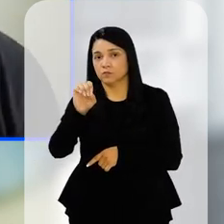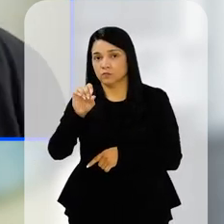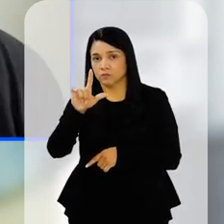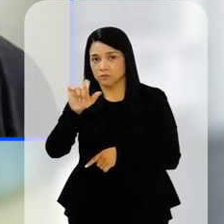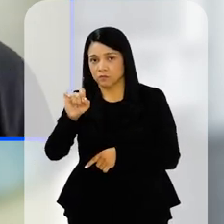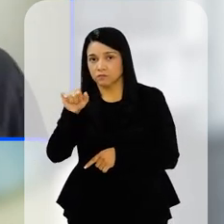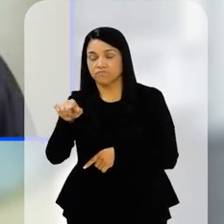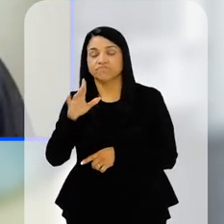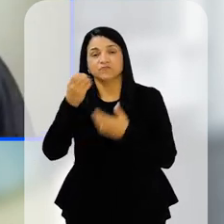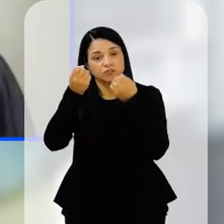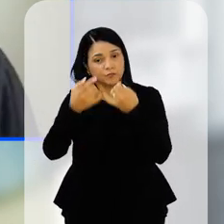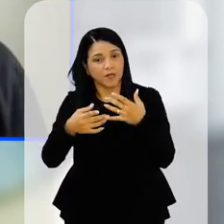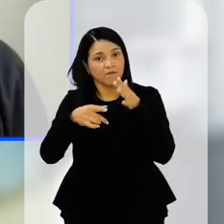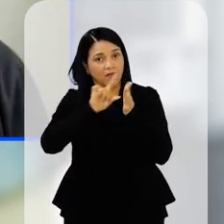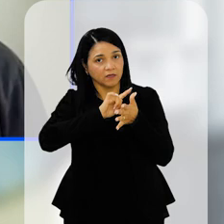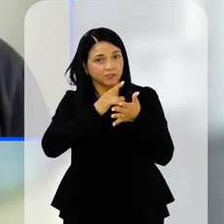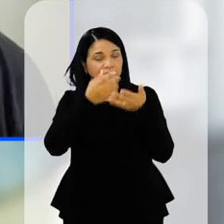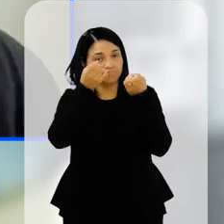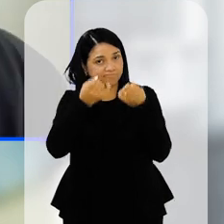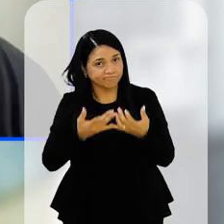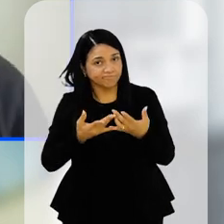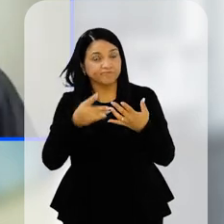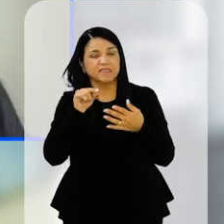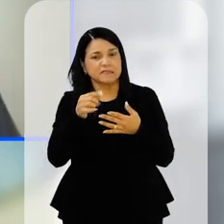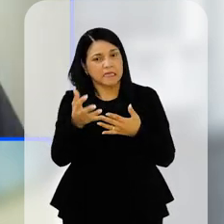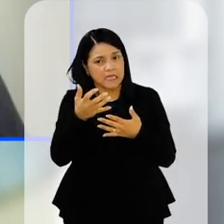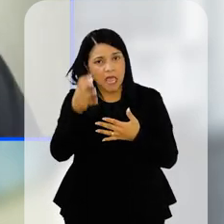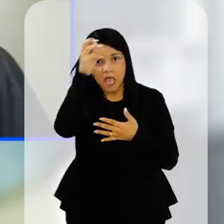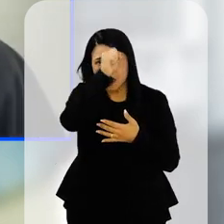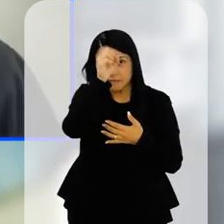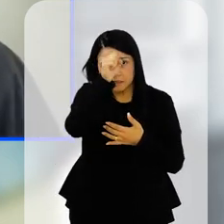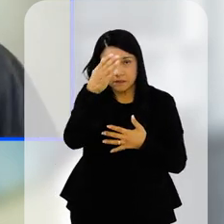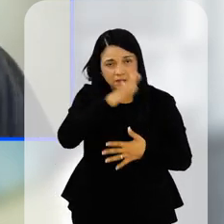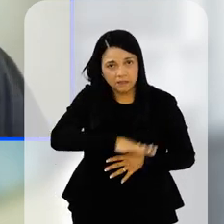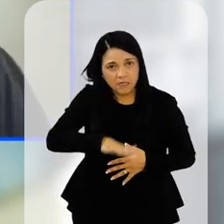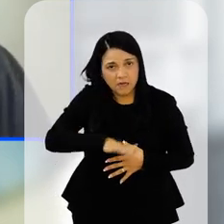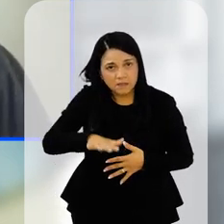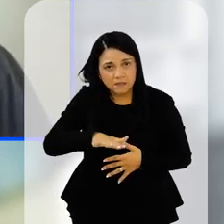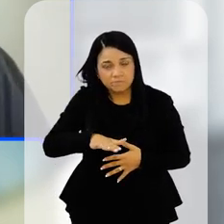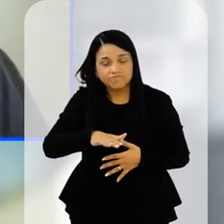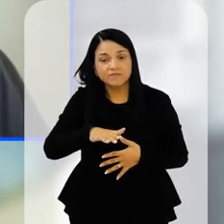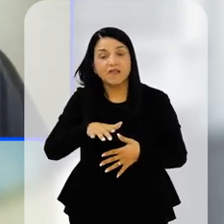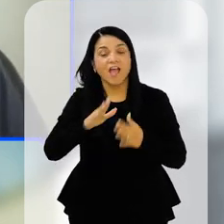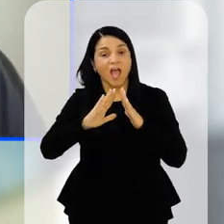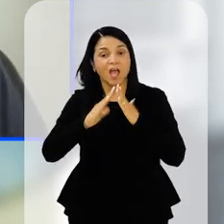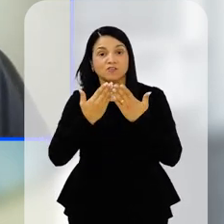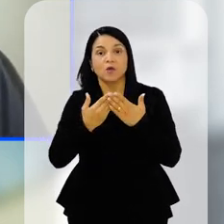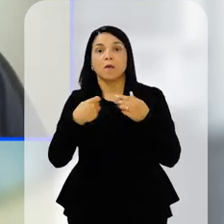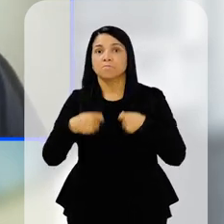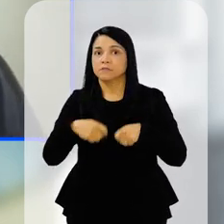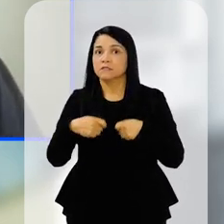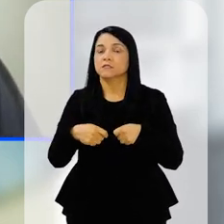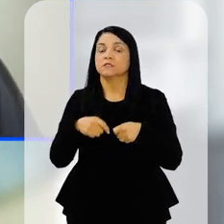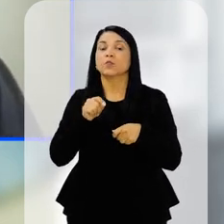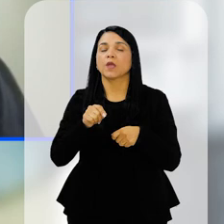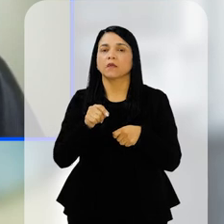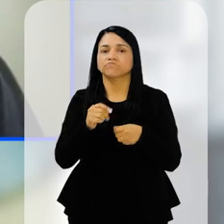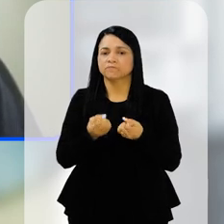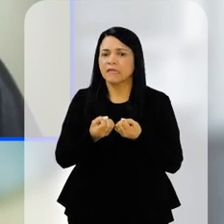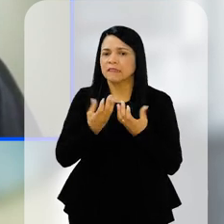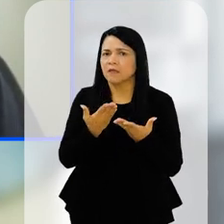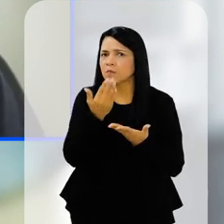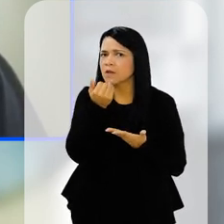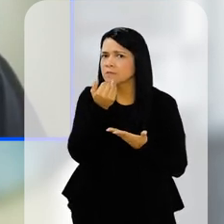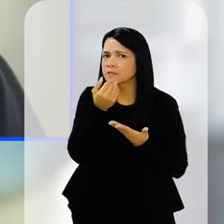Brizola já falava, o Darcy Ribeiro já falava, que é, se você quer que a criança aprenda, a escola tem que prover, então, ela tem que prover uma